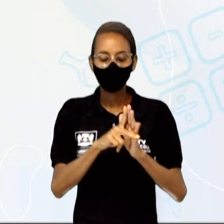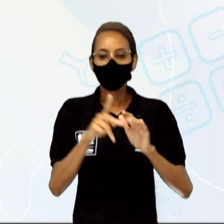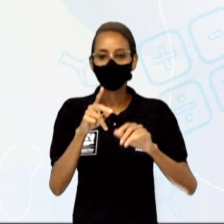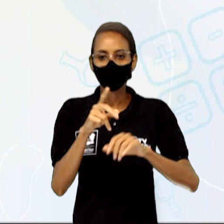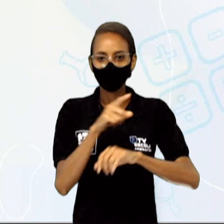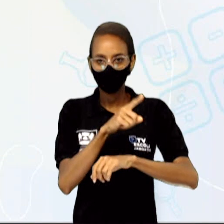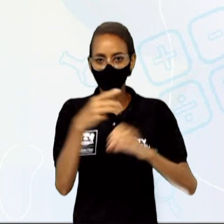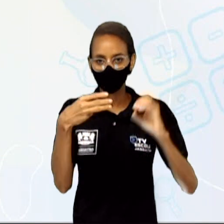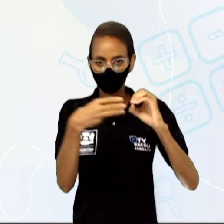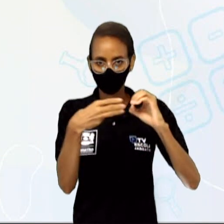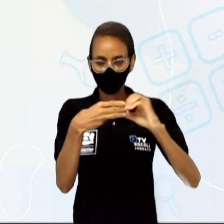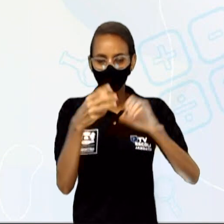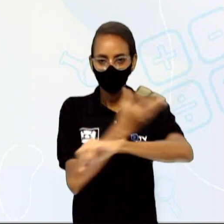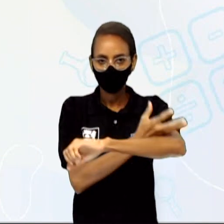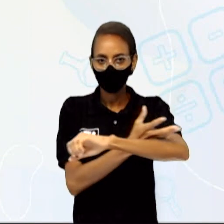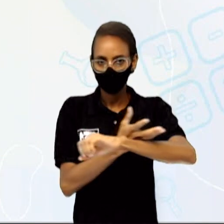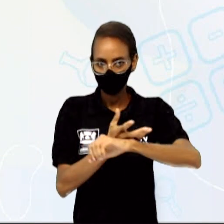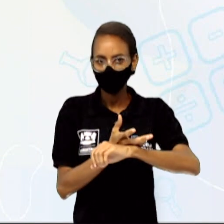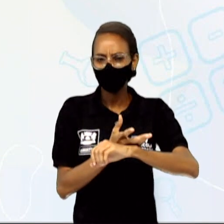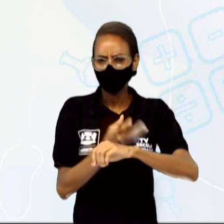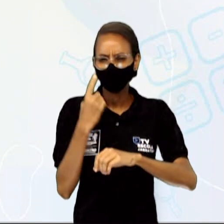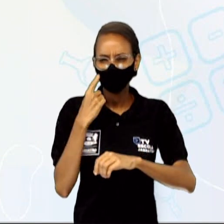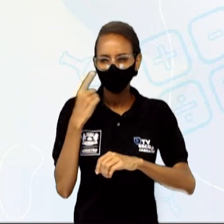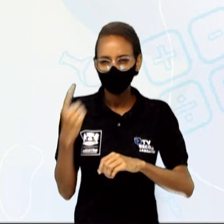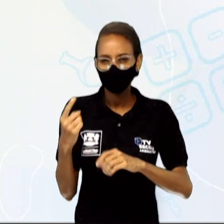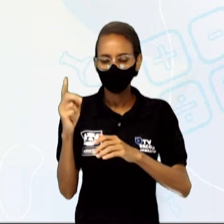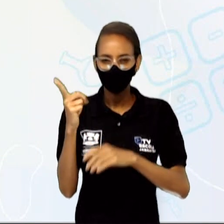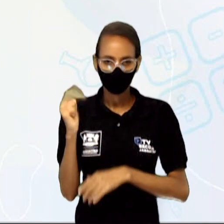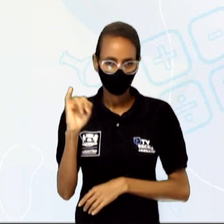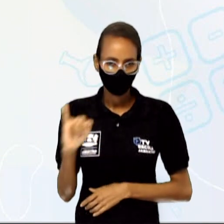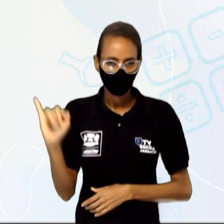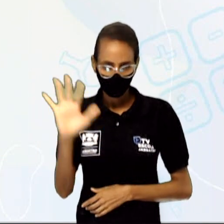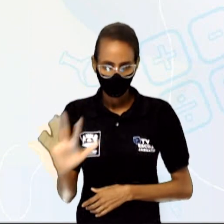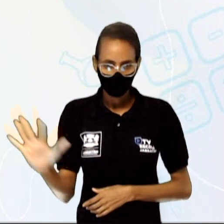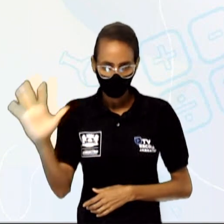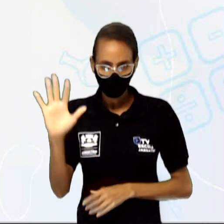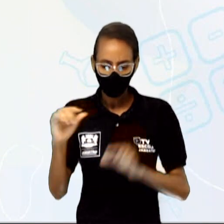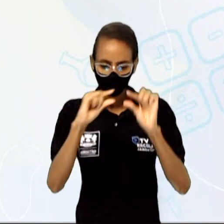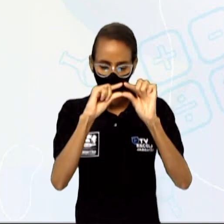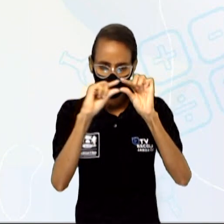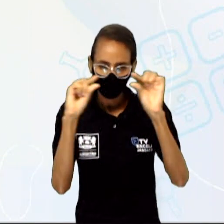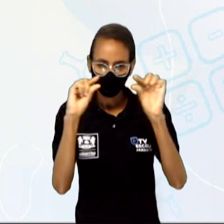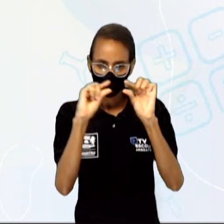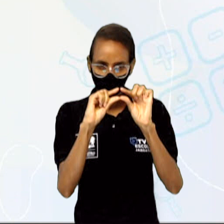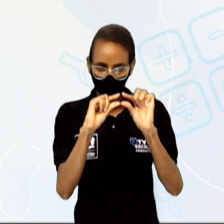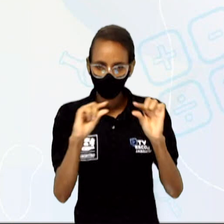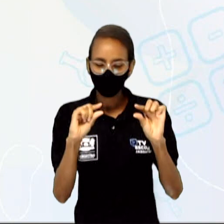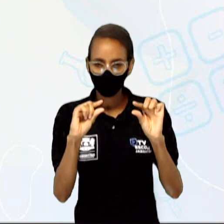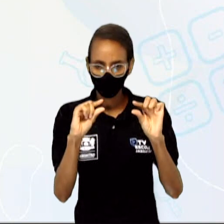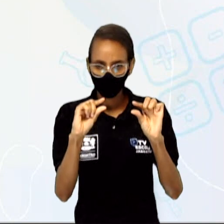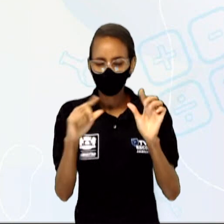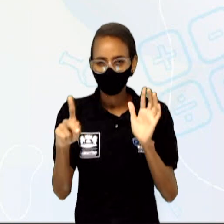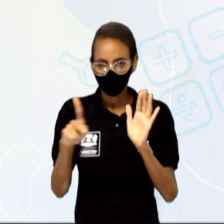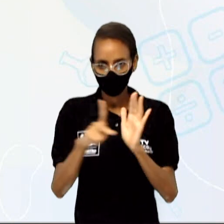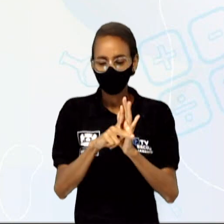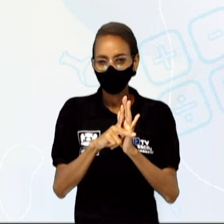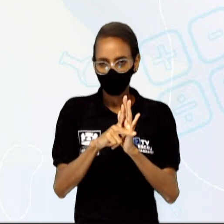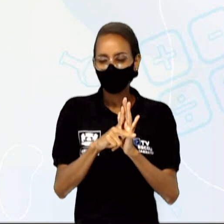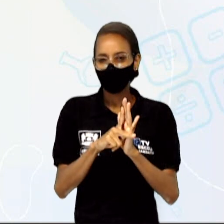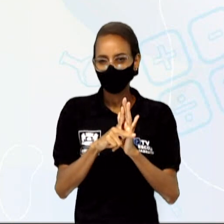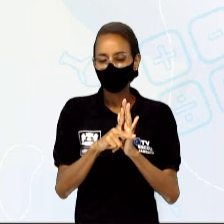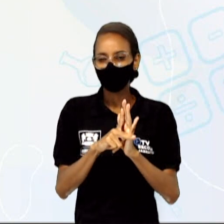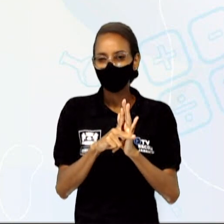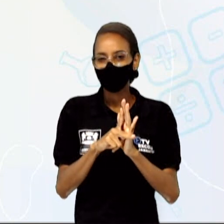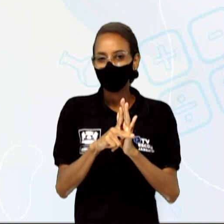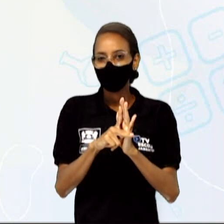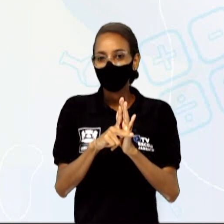representado por dois tubos aí que estão próximos ao núcleo. Eles são derivados do citoesqueleto, fazem parte do citoesqueleto. E